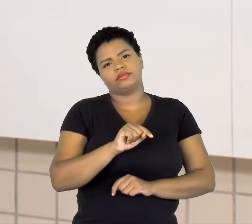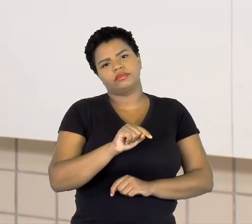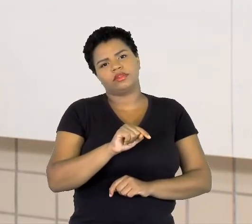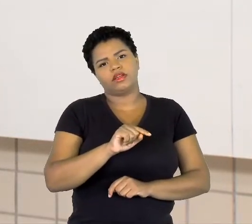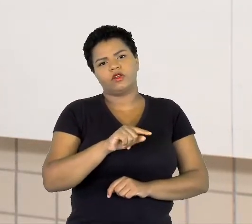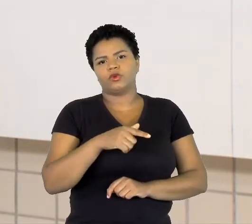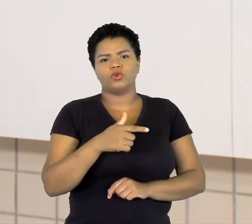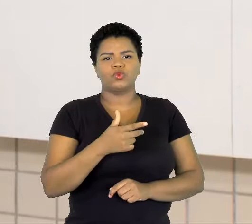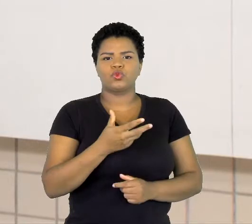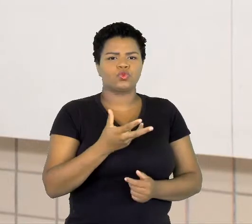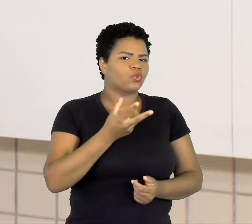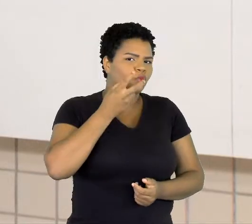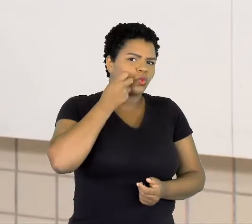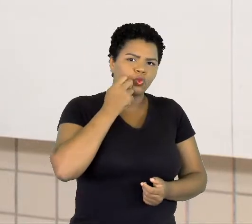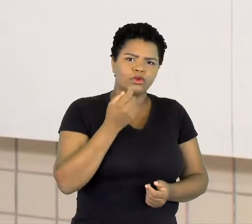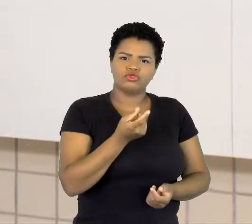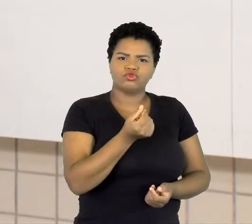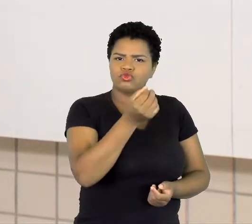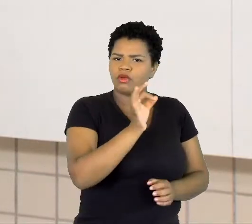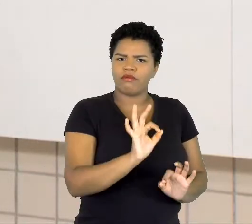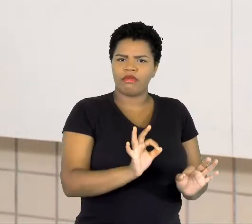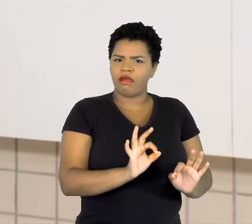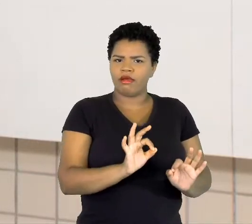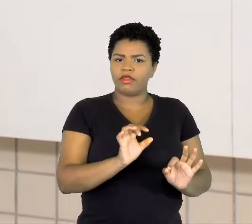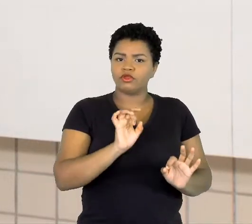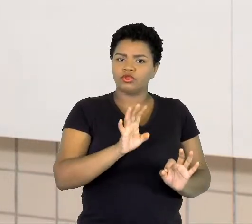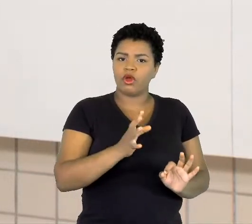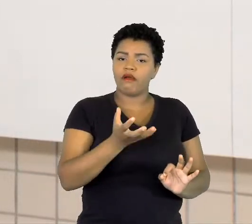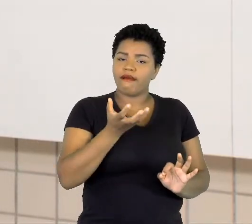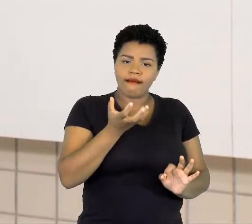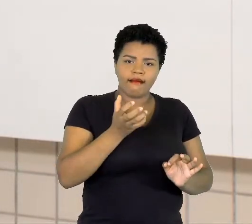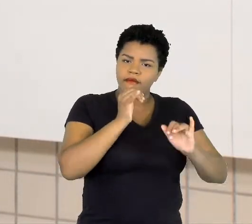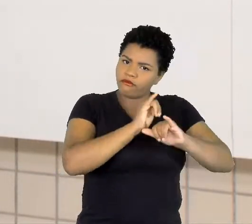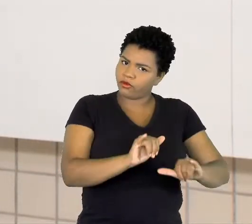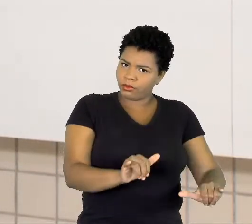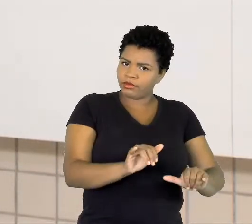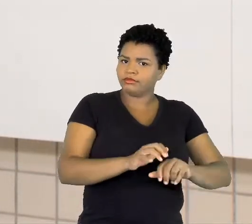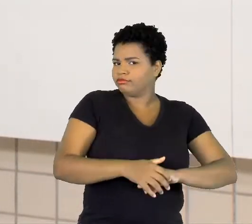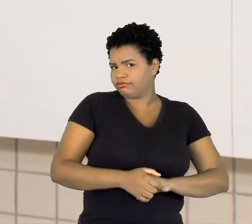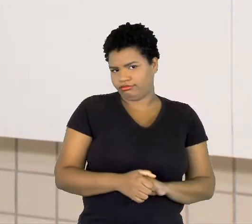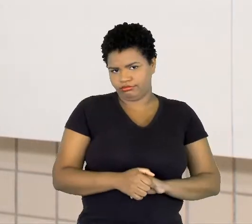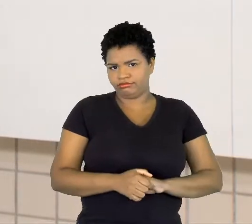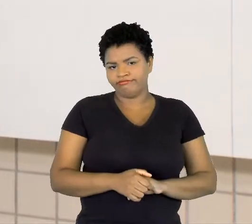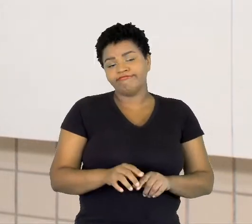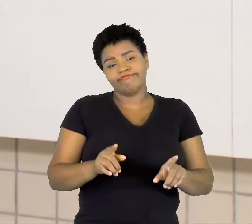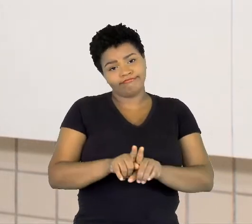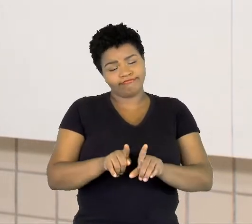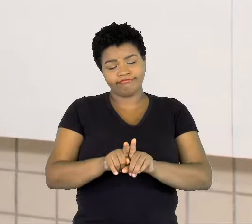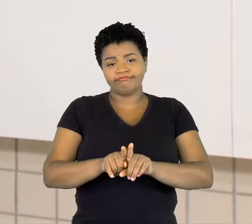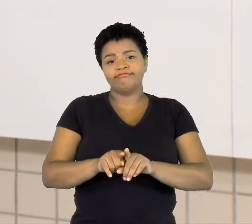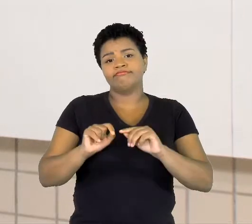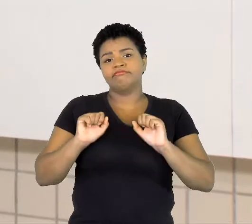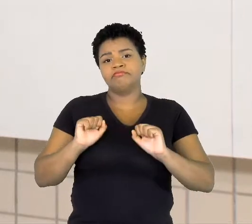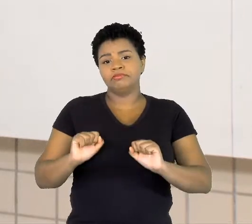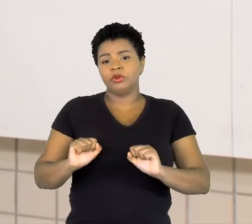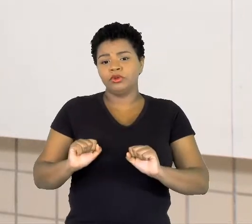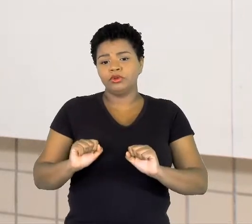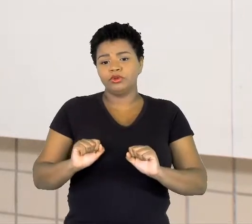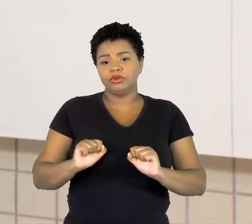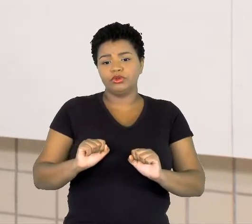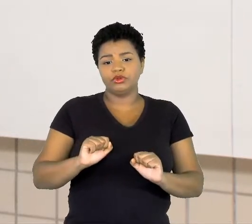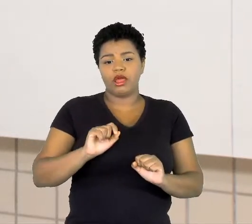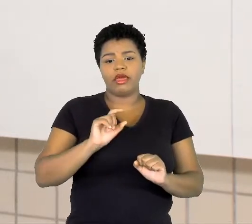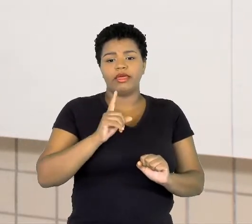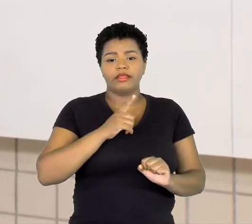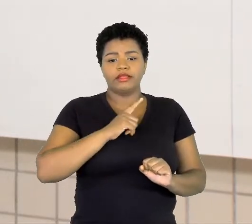fins lucrativos, ela só tem a intenção de informar. Como também, ela pode ter a promoção de um